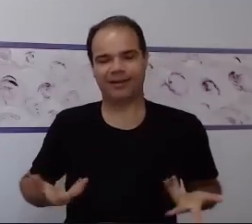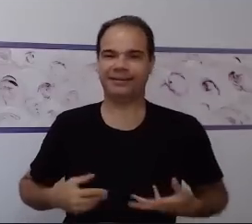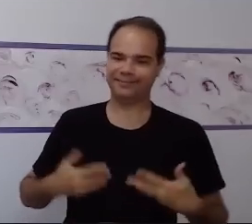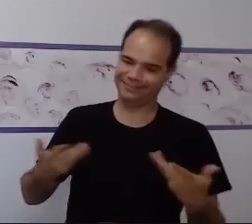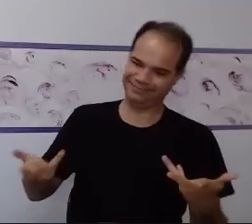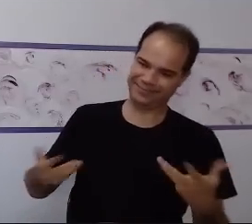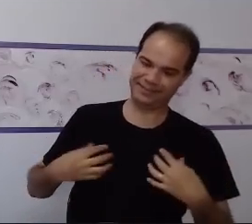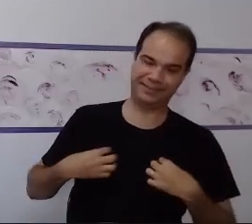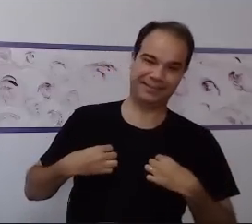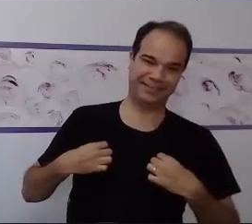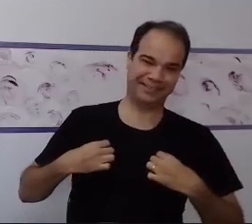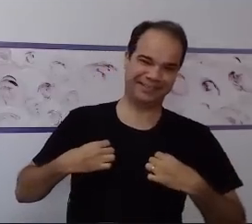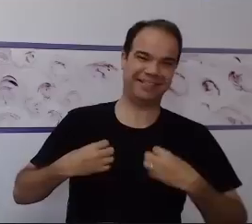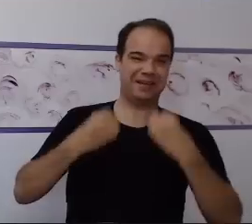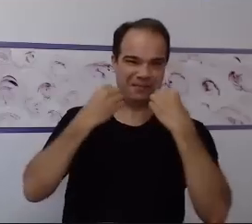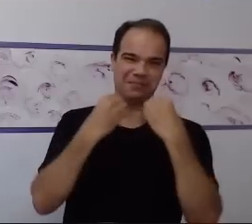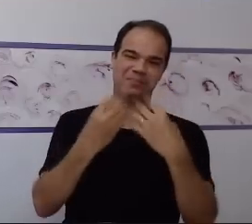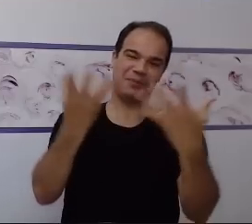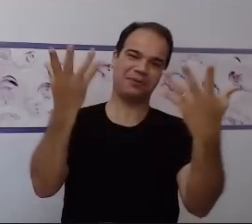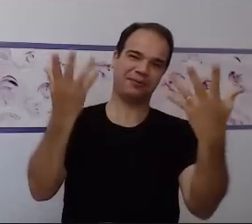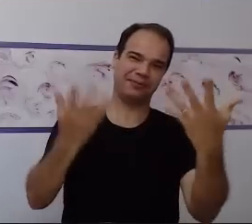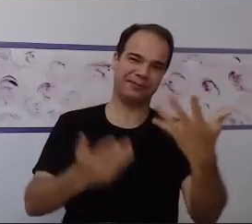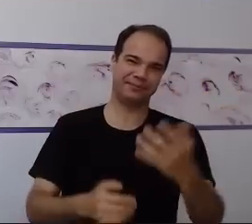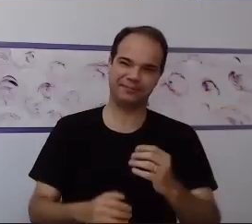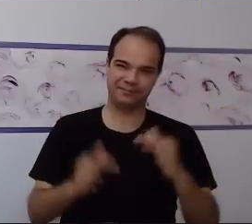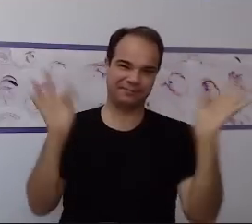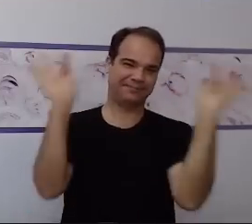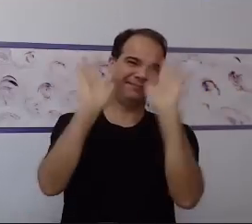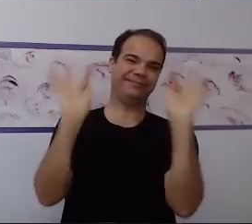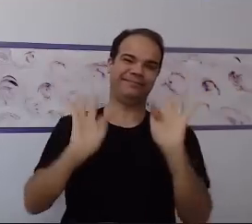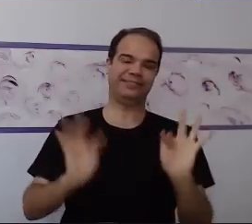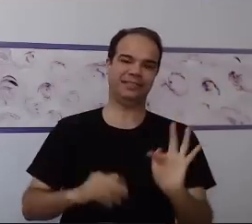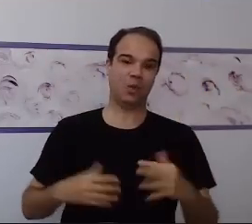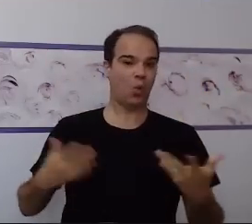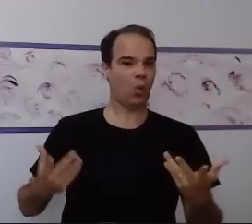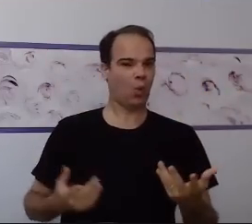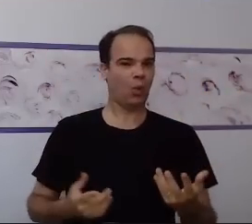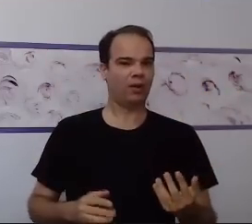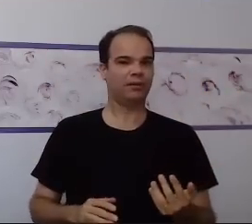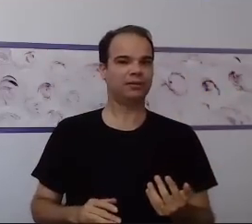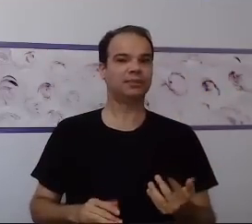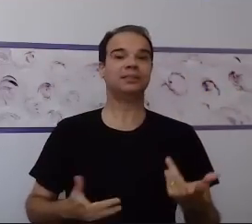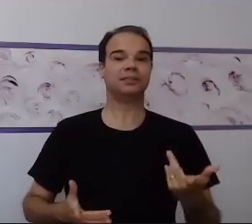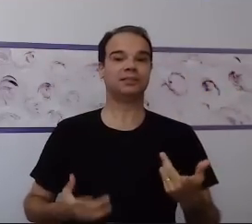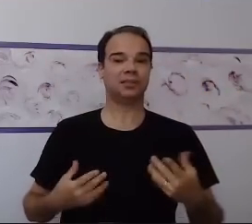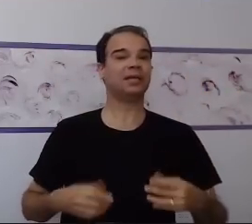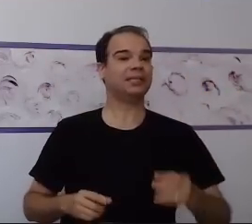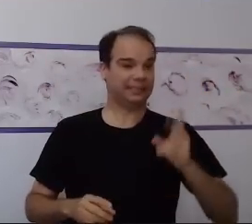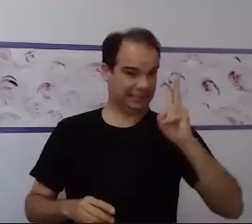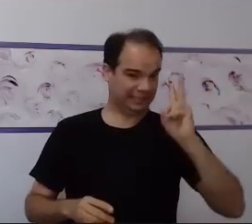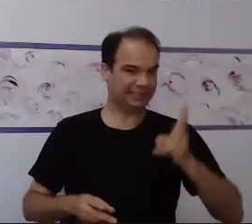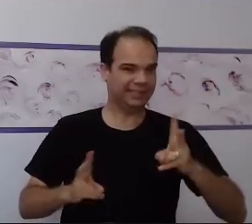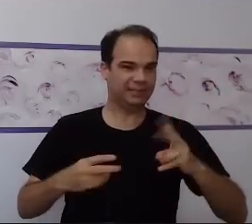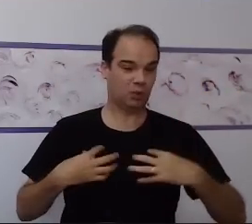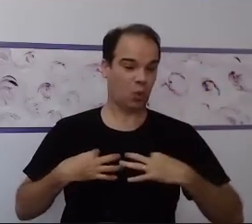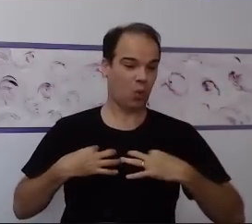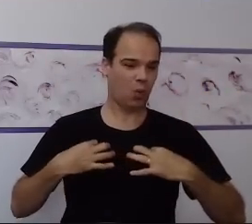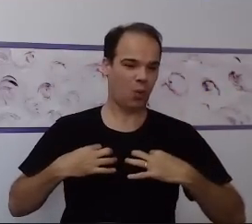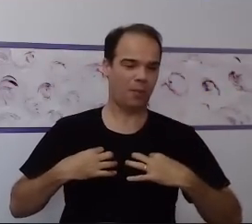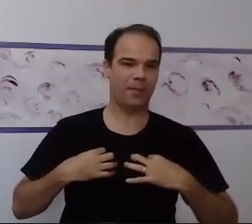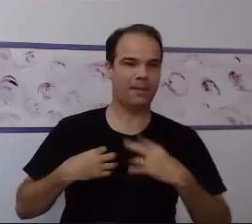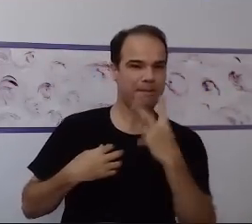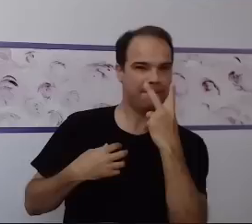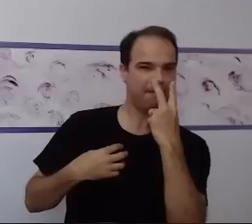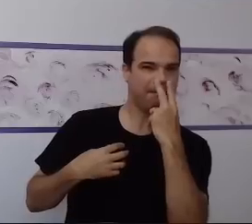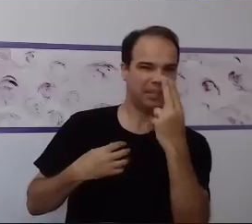é sempre que isso acontece, né? Então, você vai continuar usando a mesma linha, né? Mas